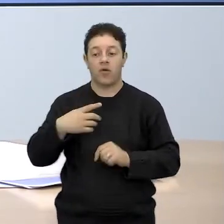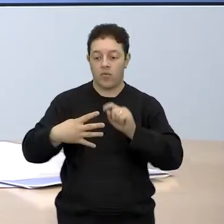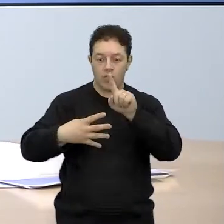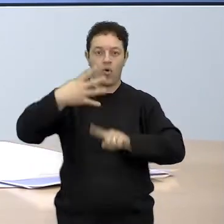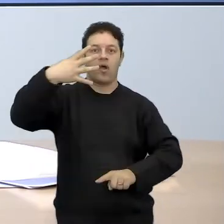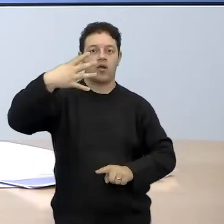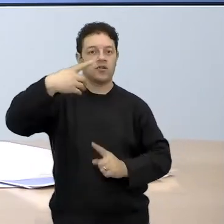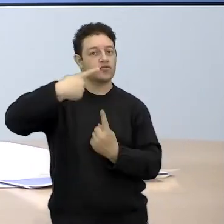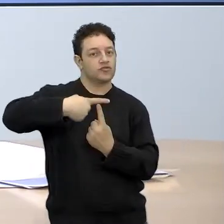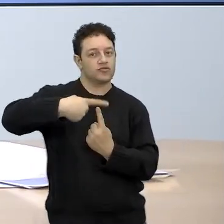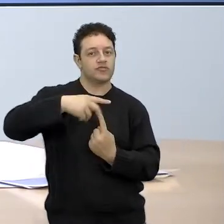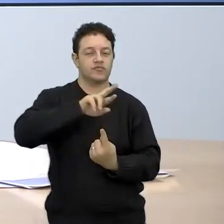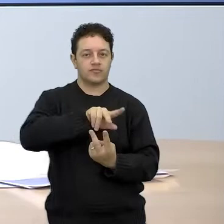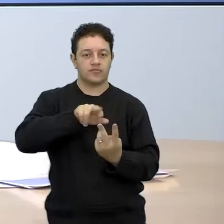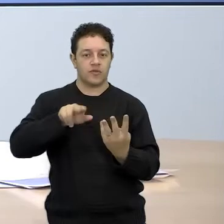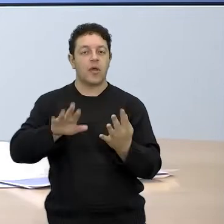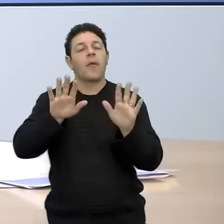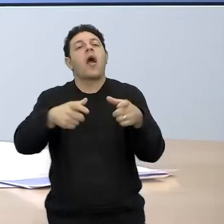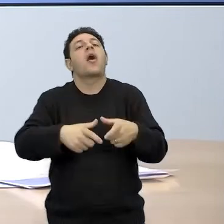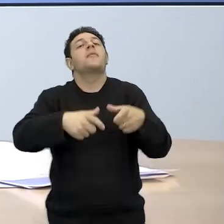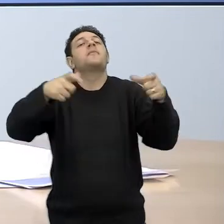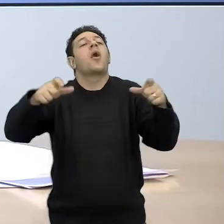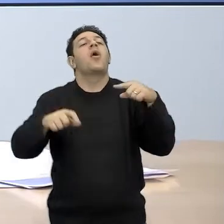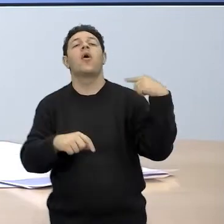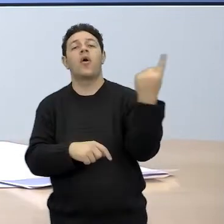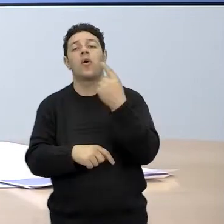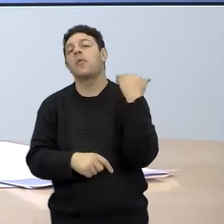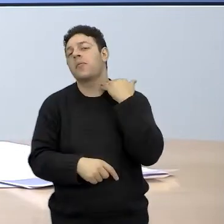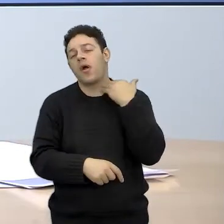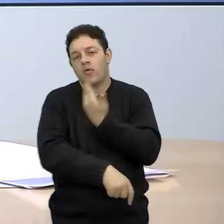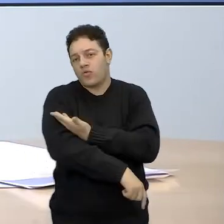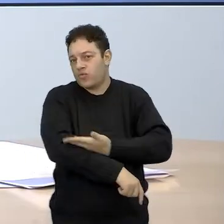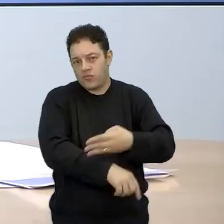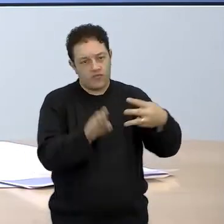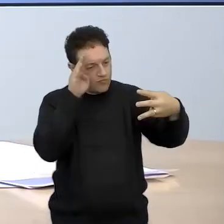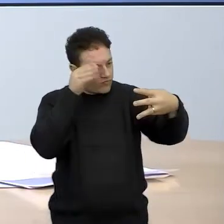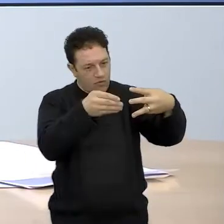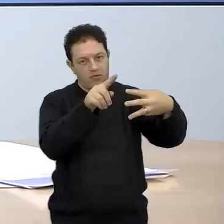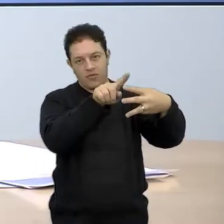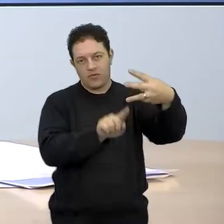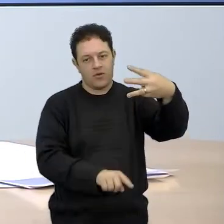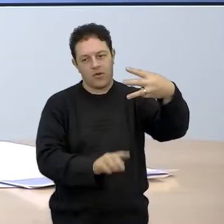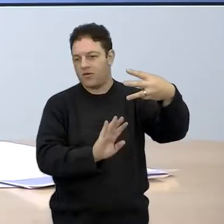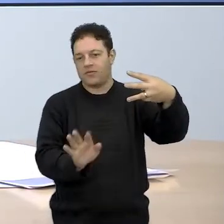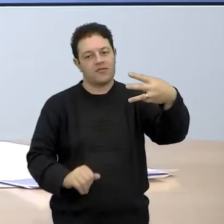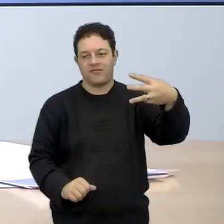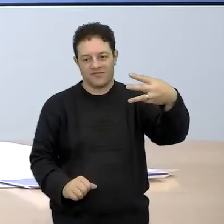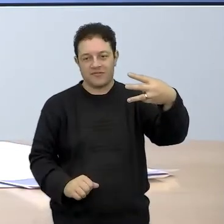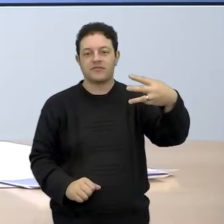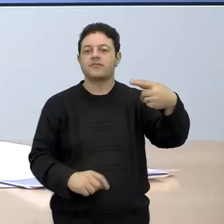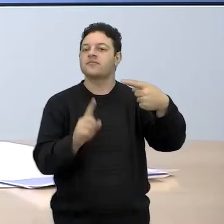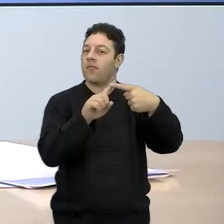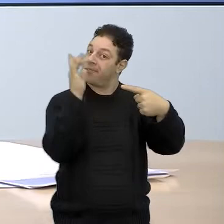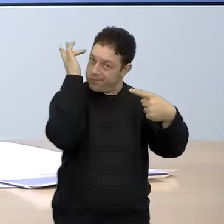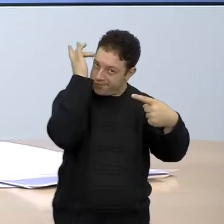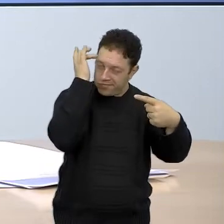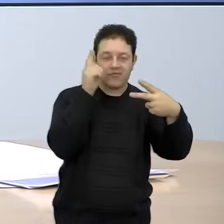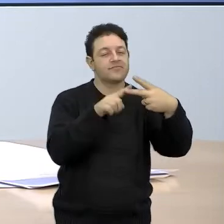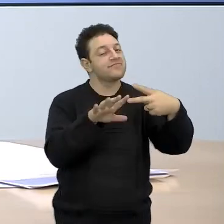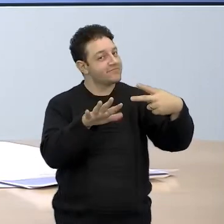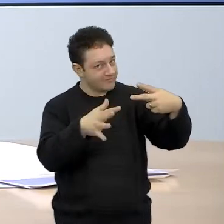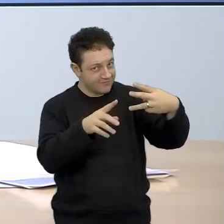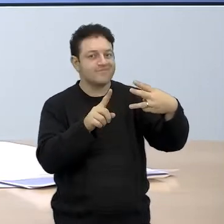Mas a maioria das instituições considera apenas esses três o conservador, o